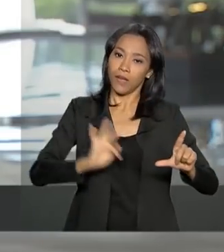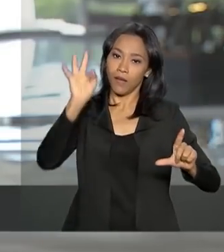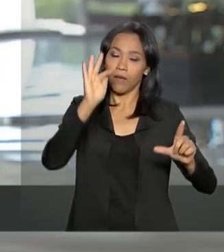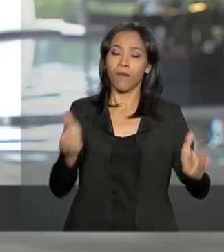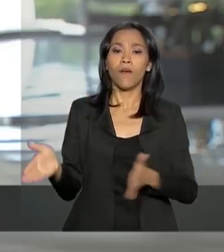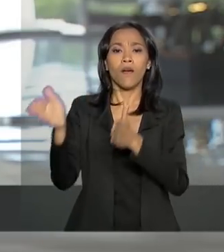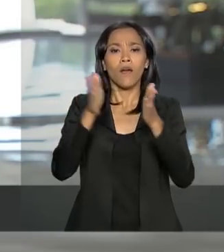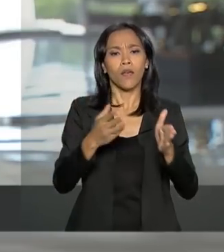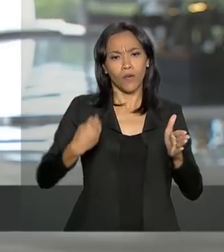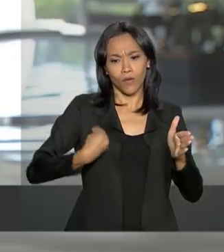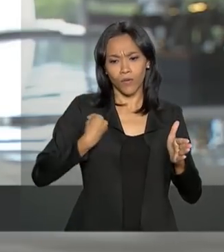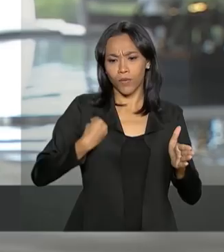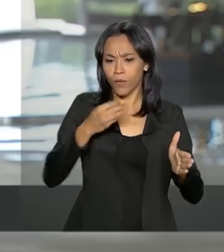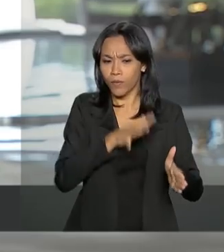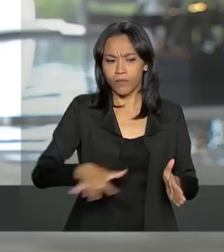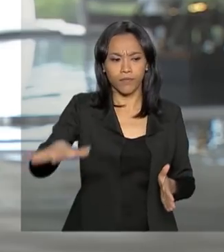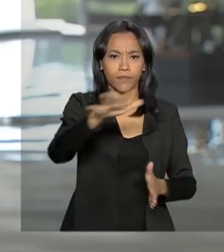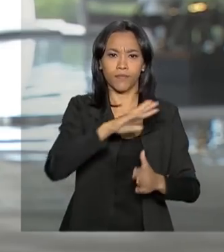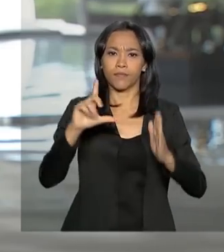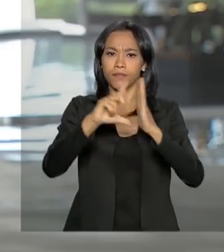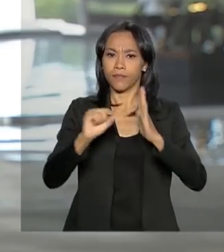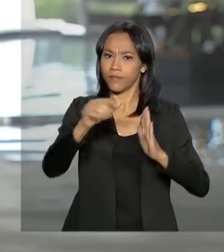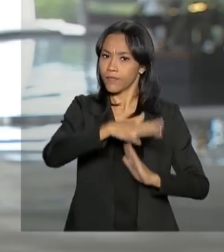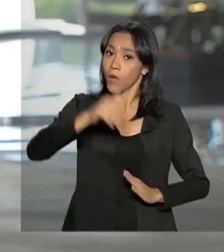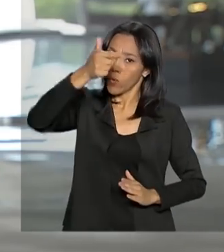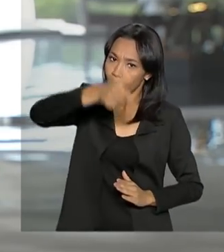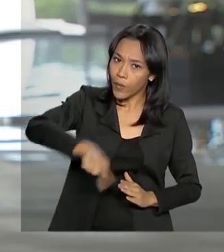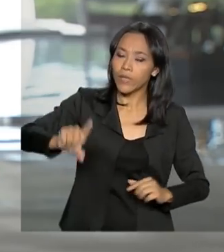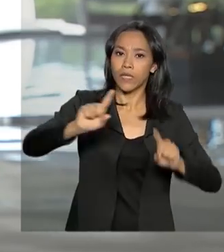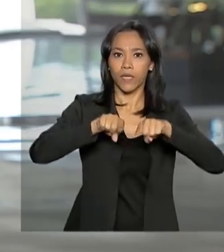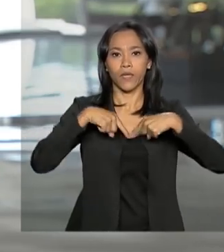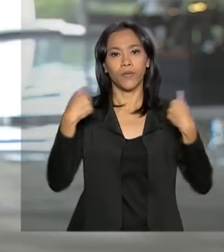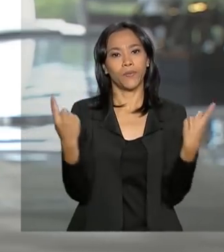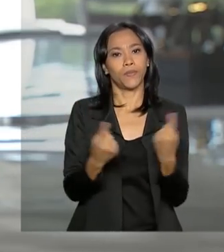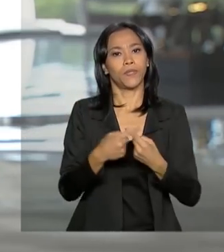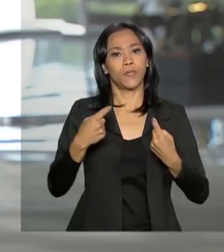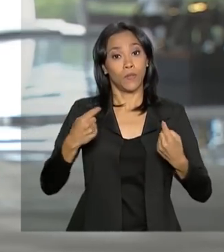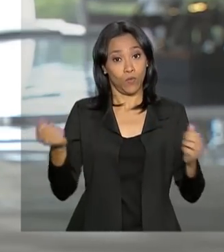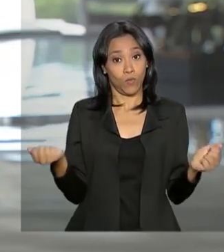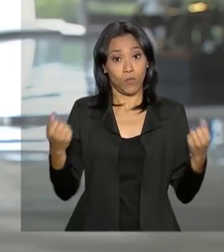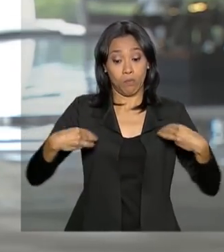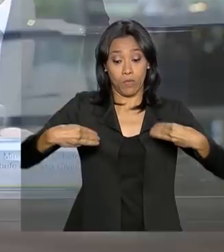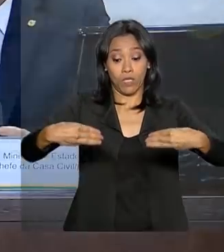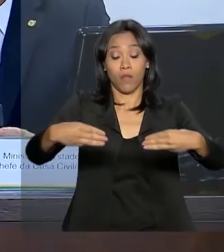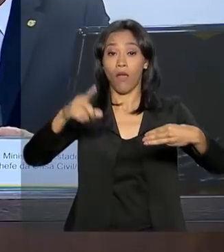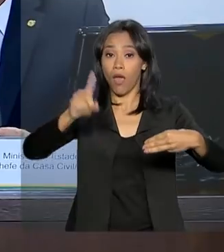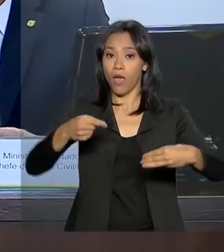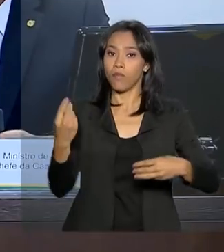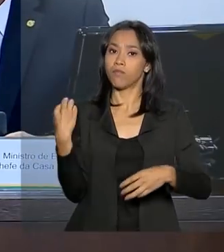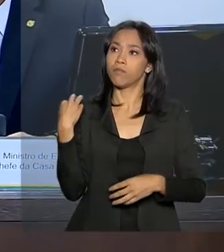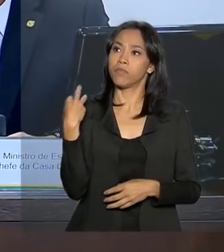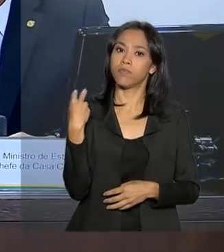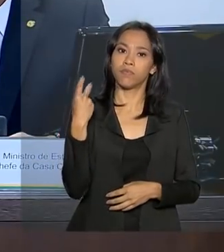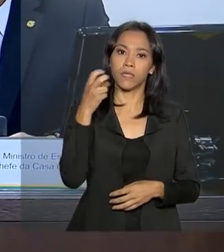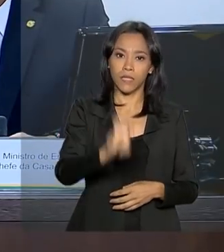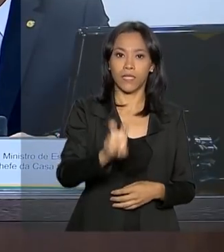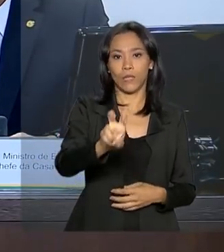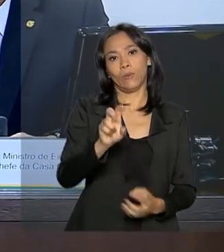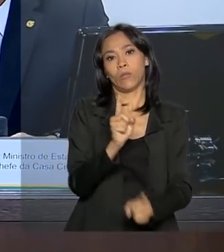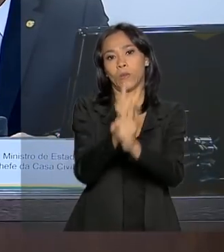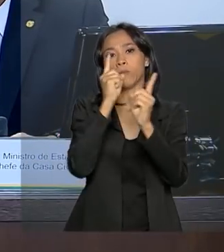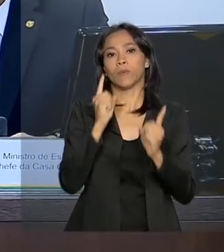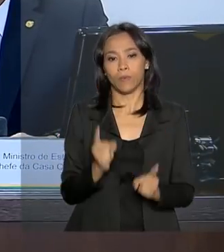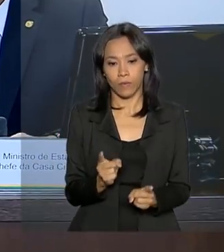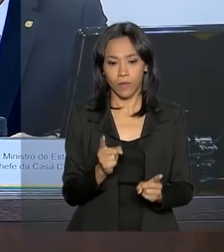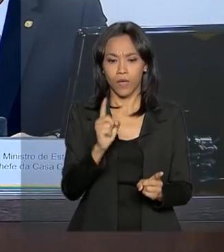Planalto, onde continua acontecendo mais uma reunião ministerial. Esse é o quinto encontro, ele começou